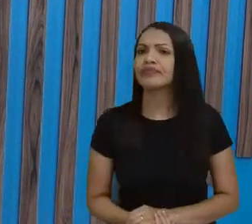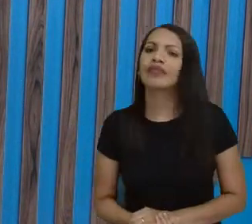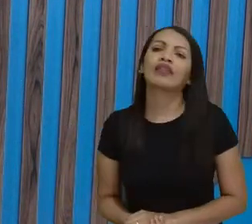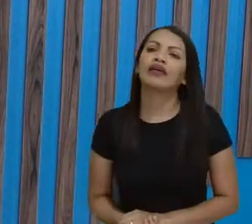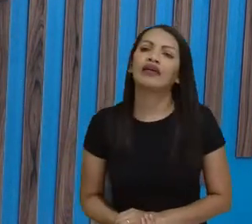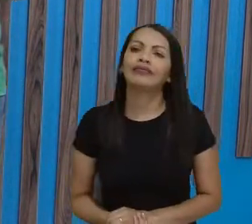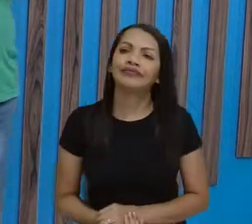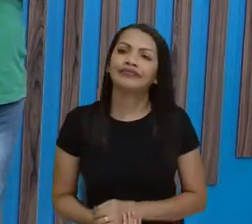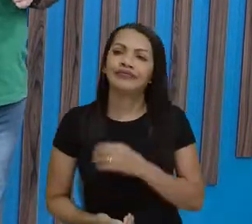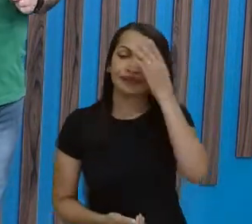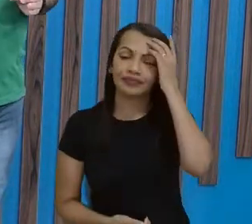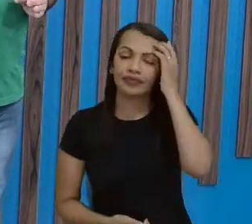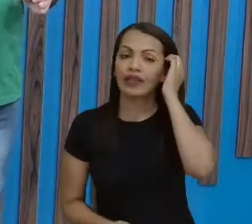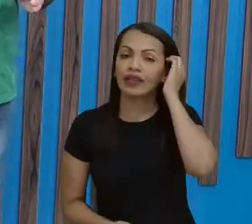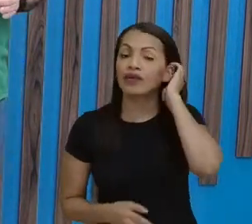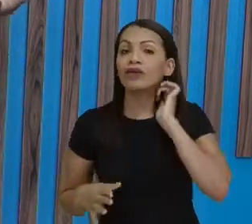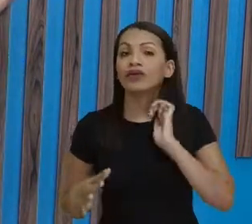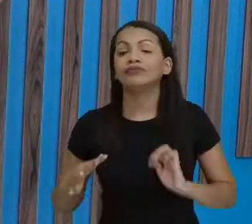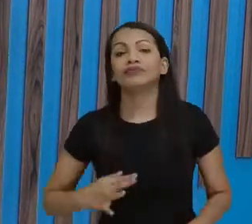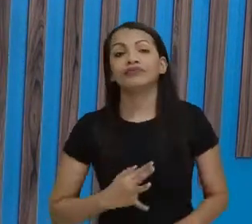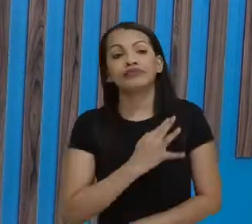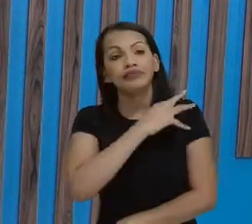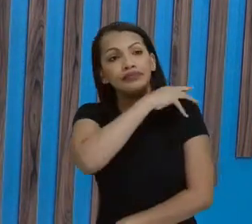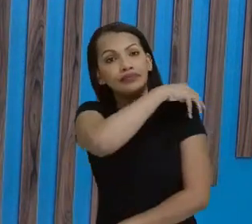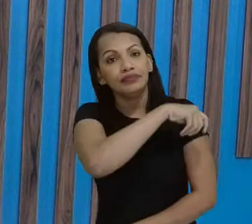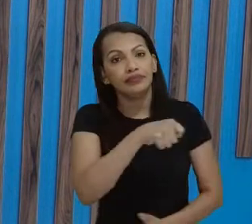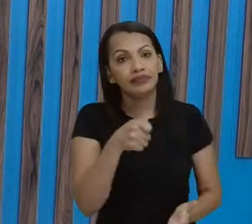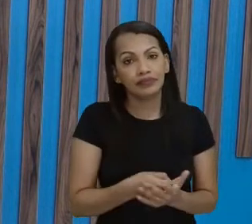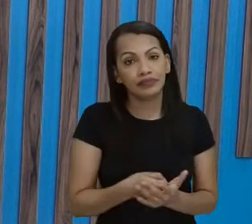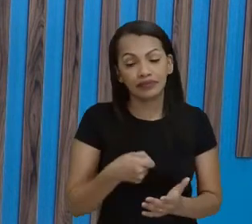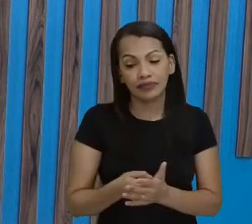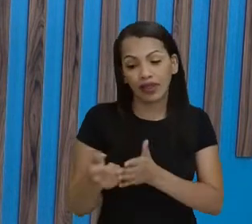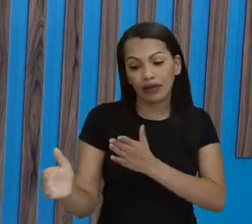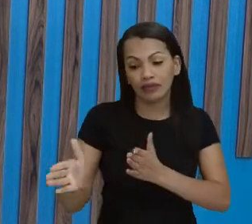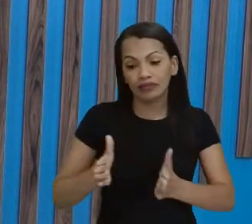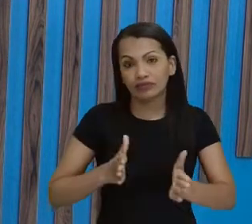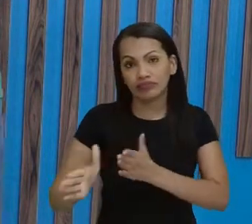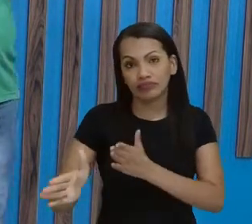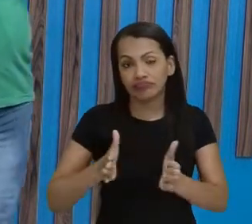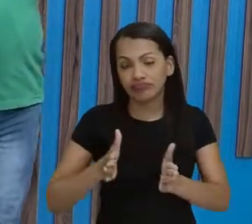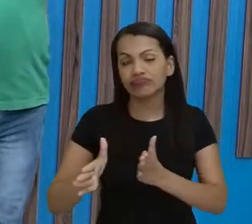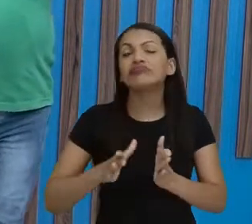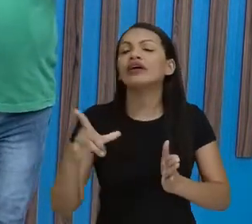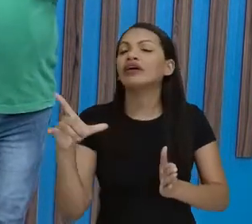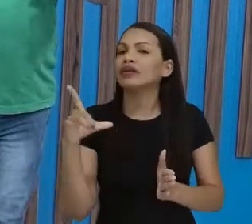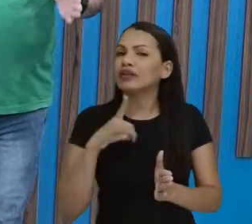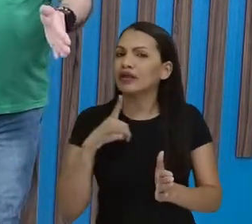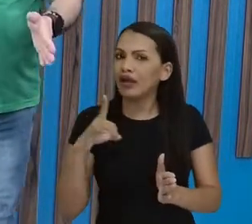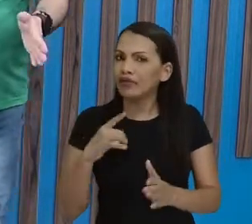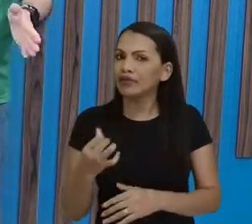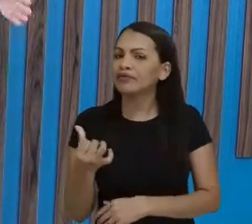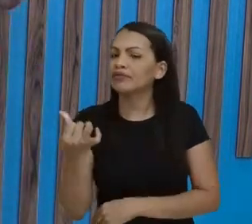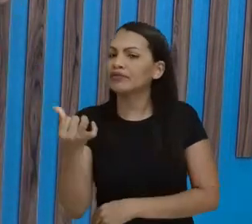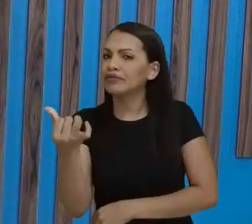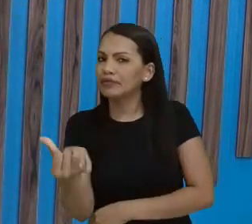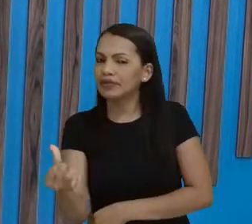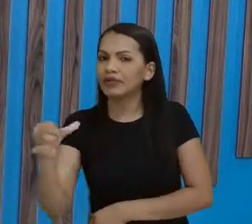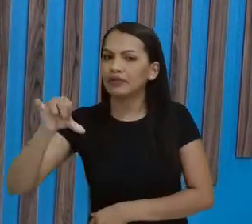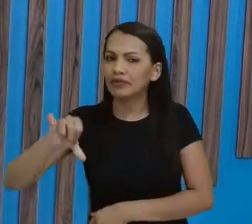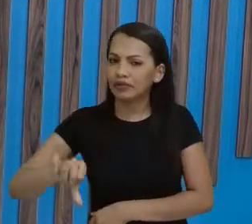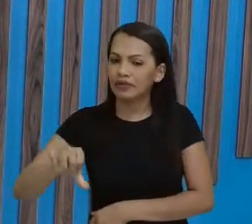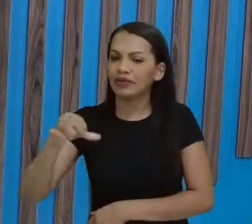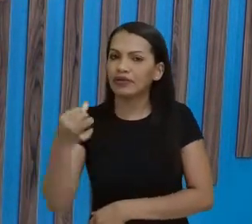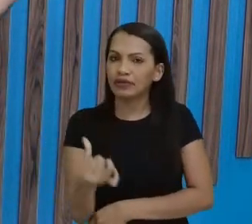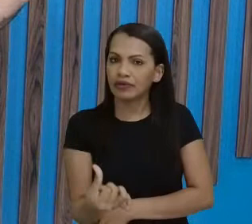instituindo um regime ditatorial no Brasil, que durou um bom tempo, né, a gente teve de 64 até